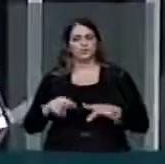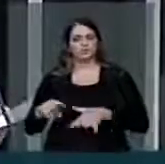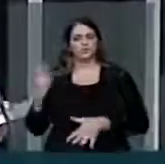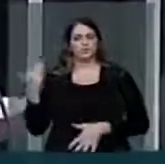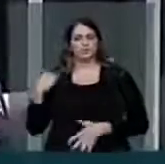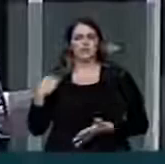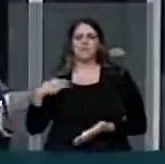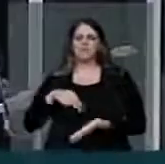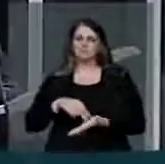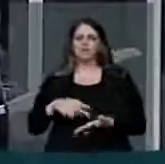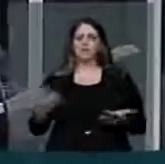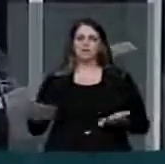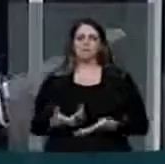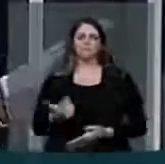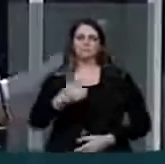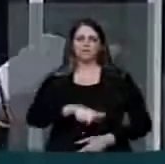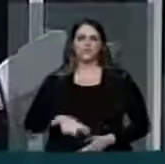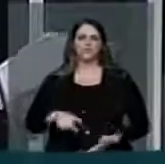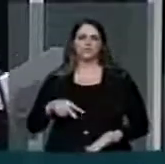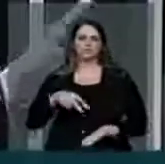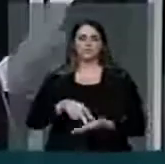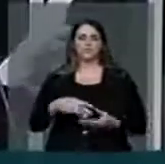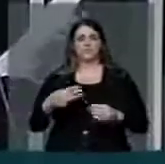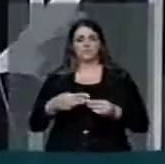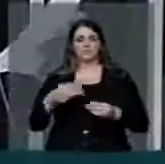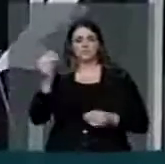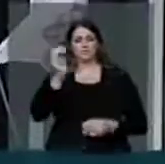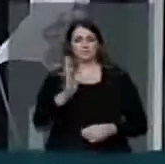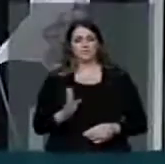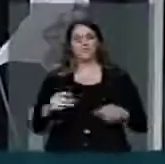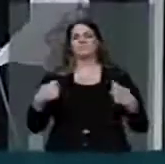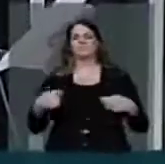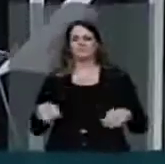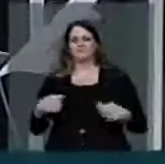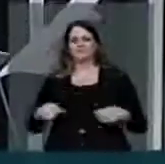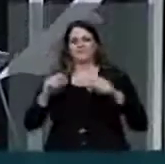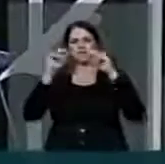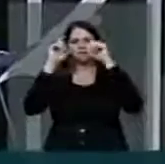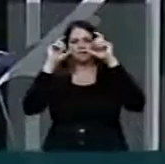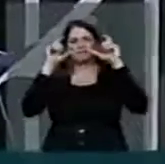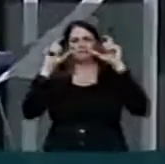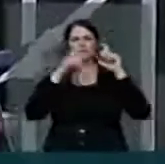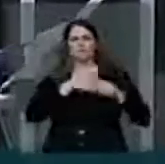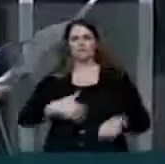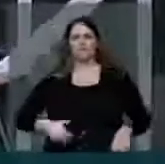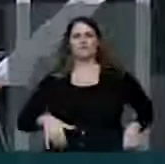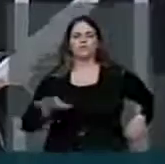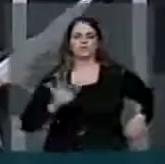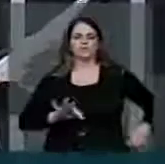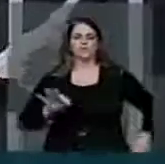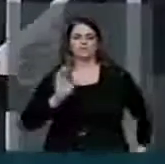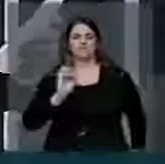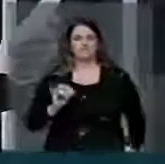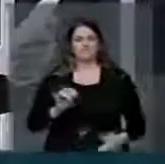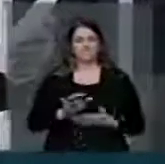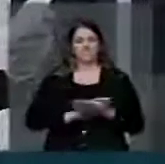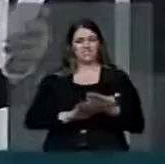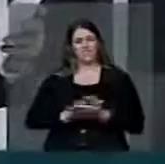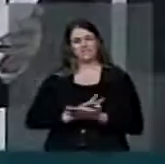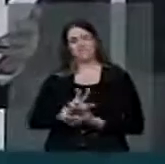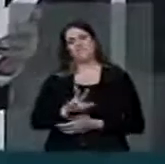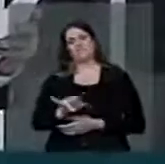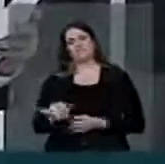municípios brasileiros precisam urgentemente da atenção imediata do governo federal, pois caso contrário irão